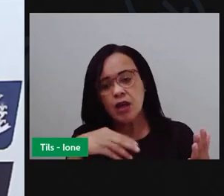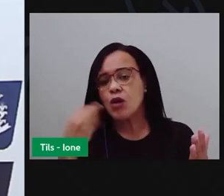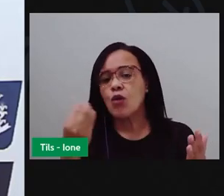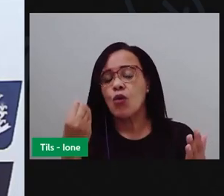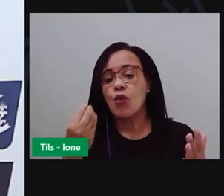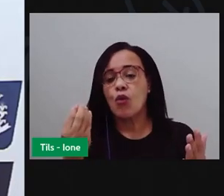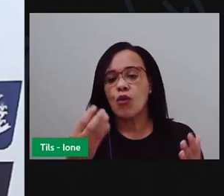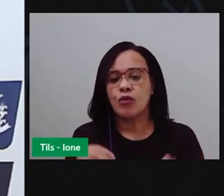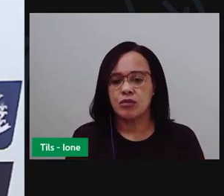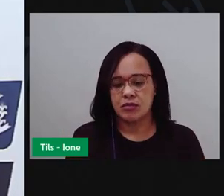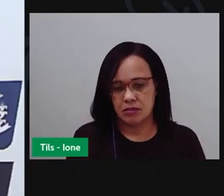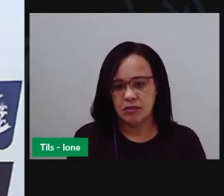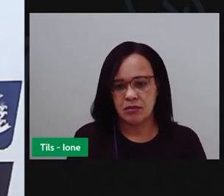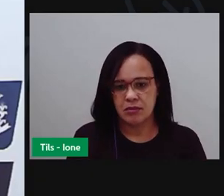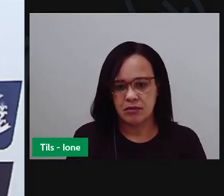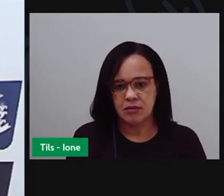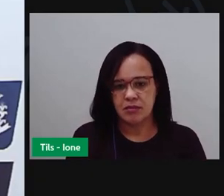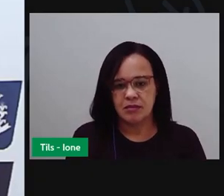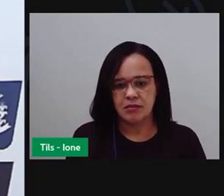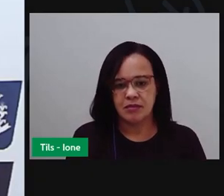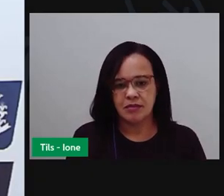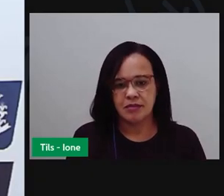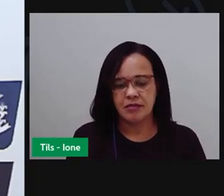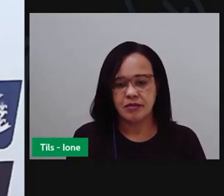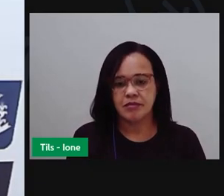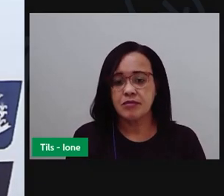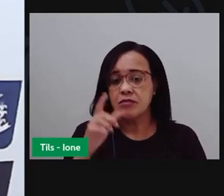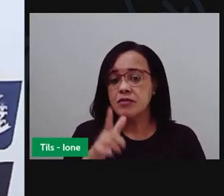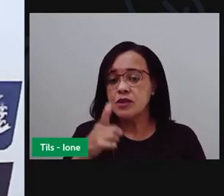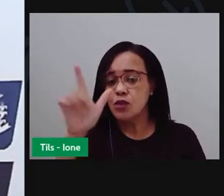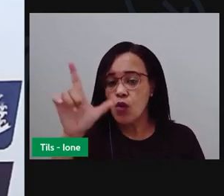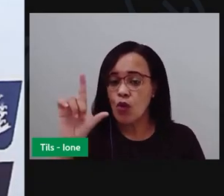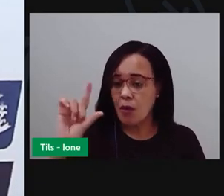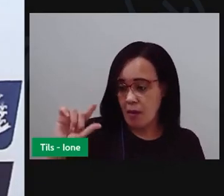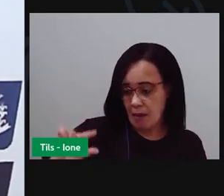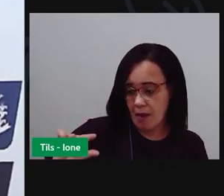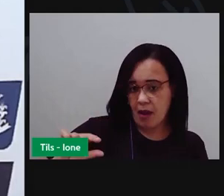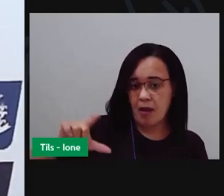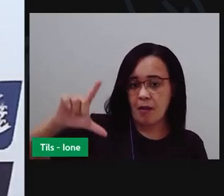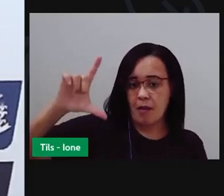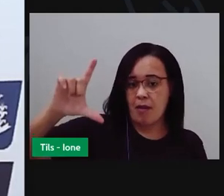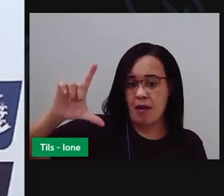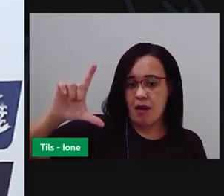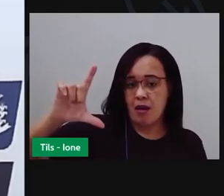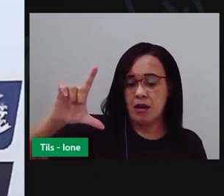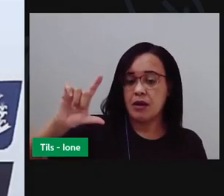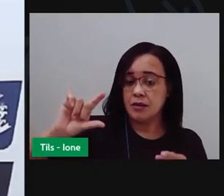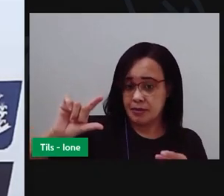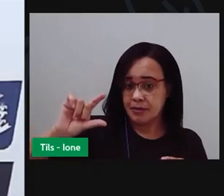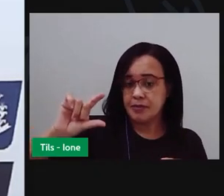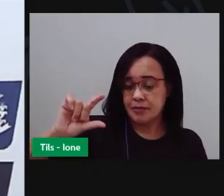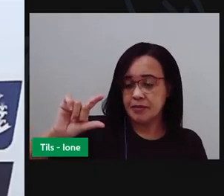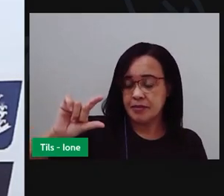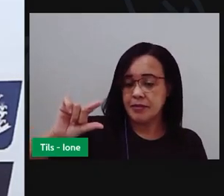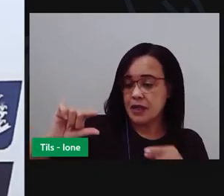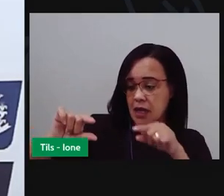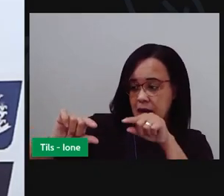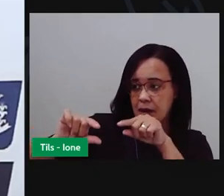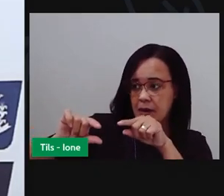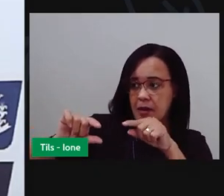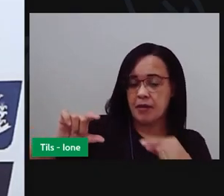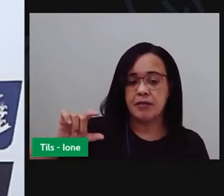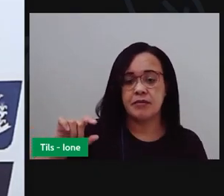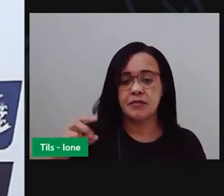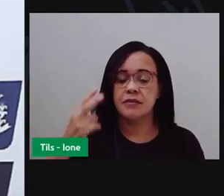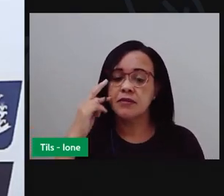xícara, vou ter outra aqui, mostrando meia xícara. E você